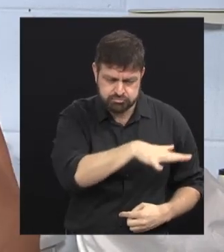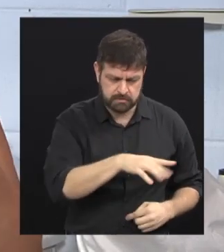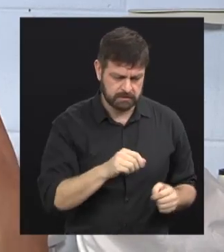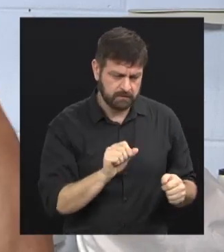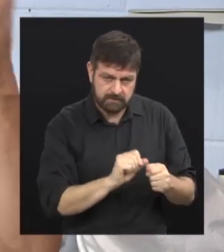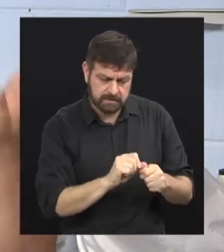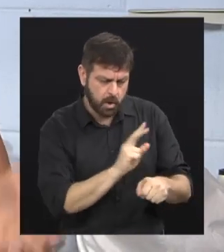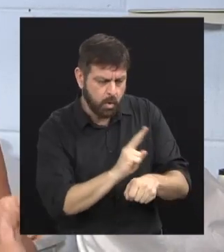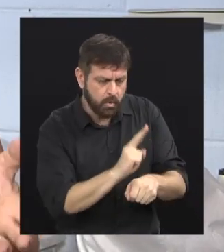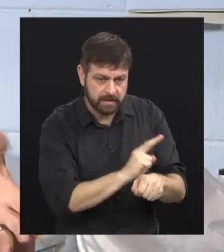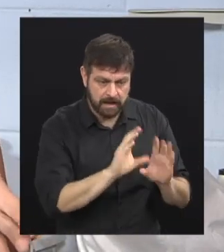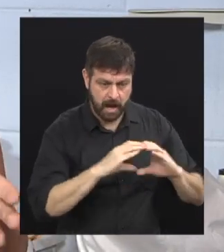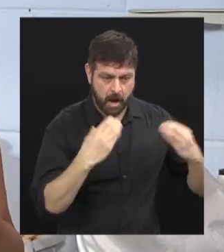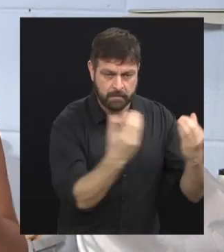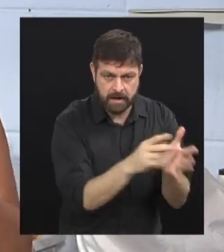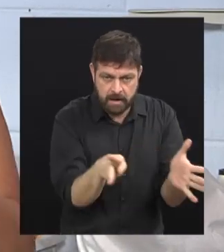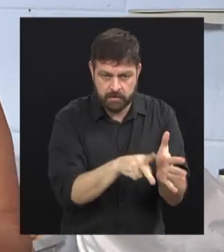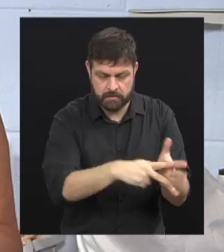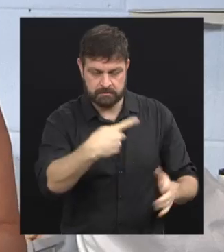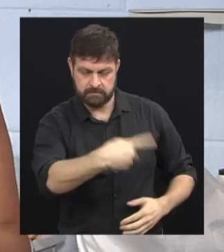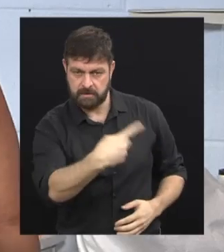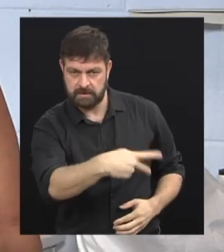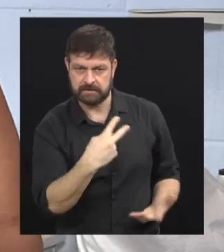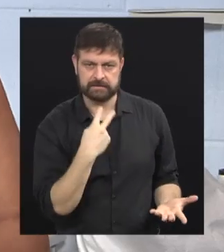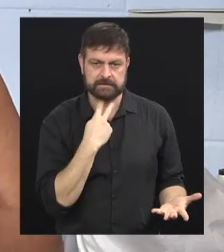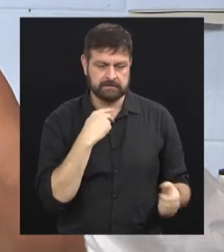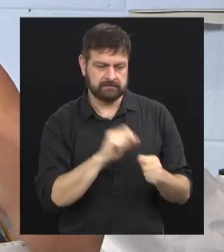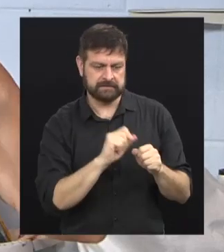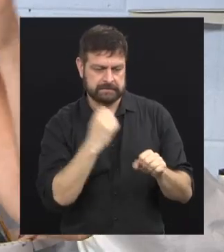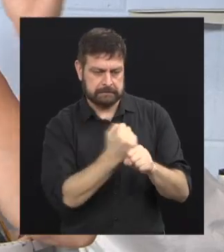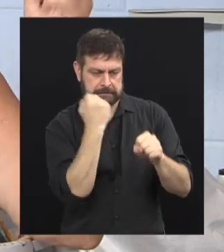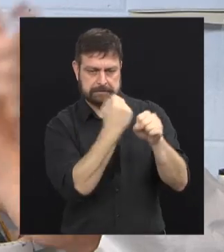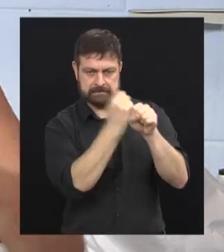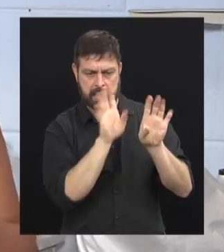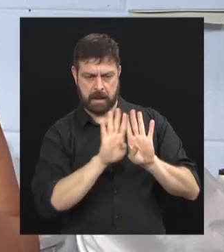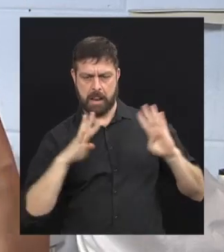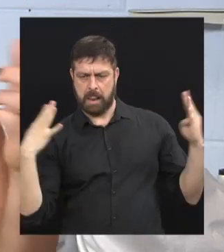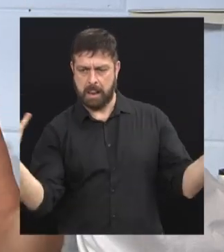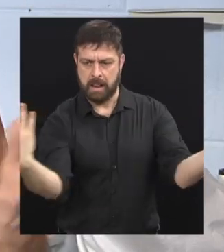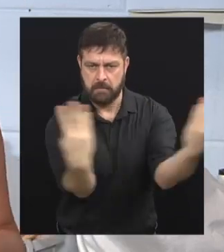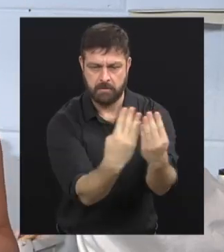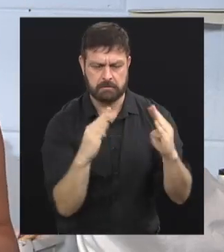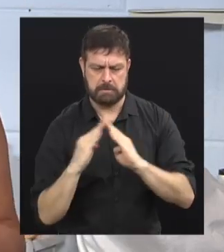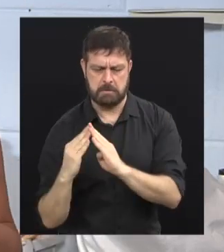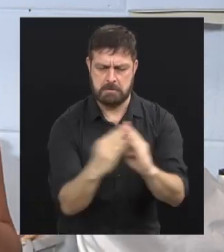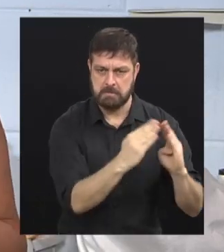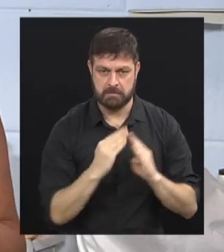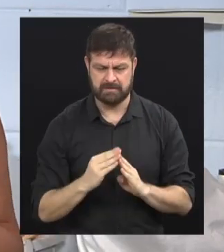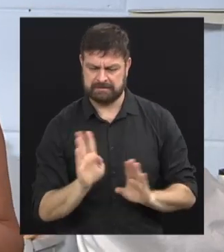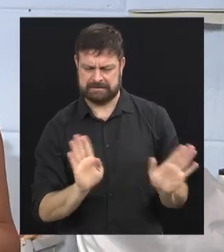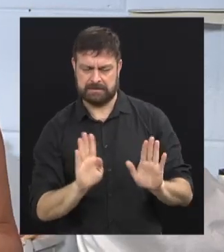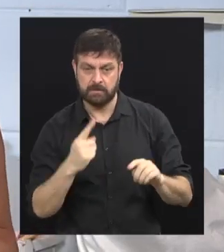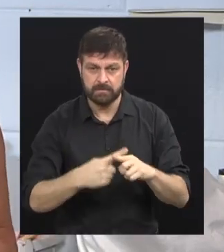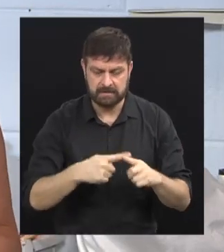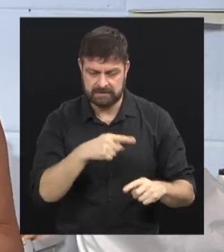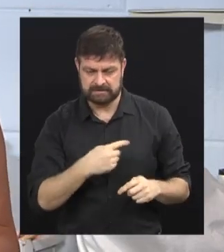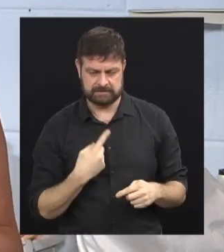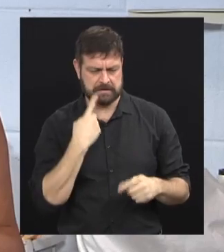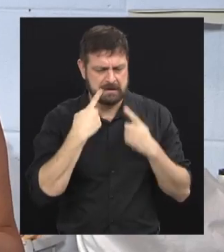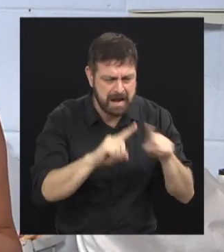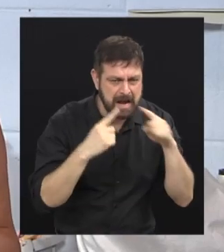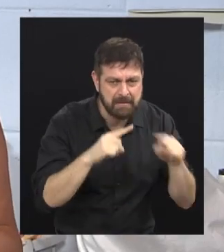fazer a diferença cuidando da comunidade, não fazendo muro no condomínio, né, porque eles